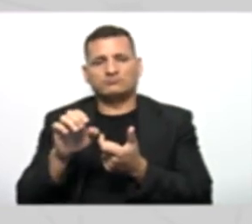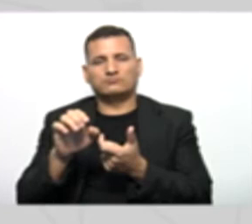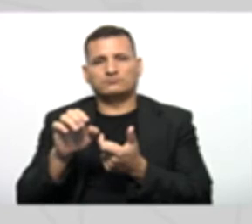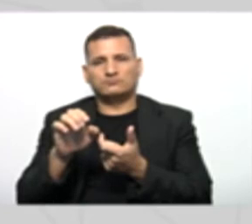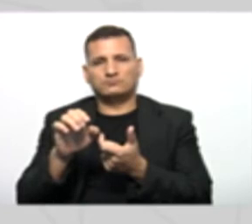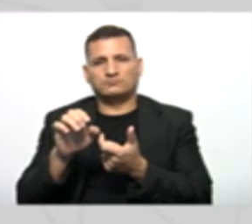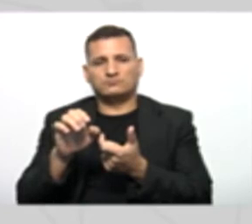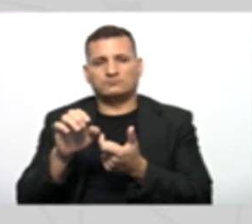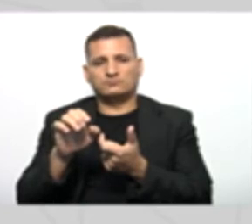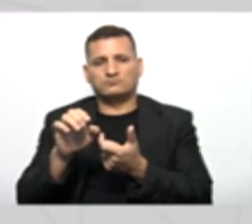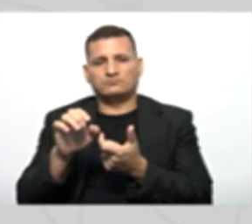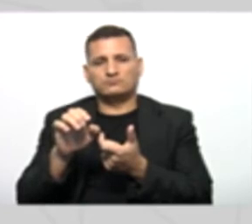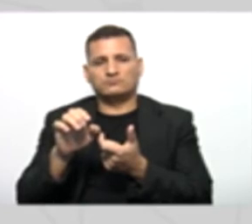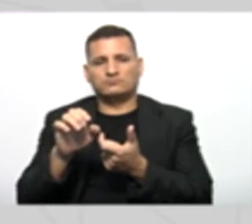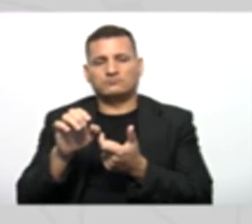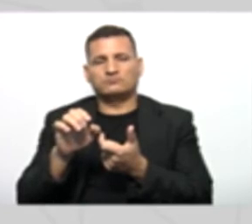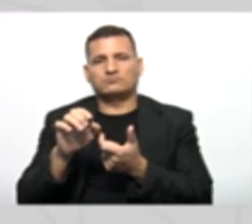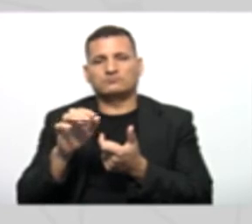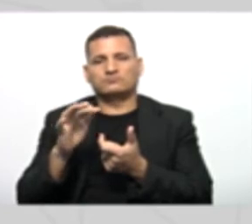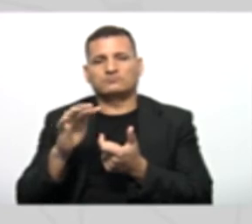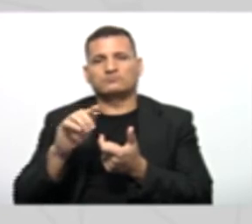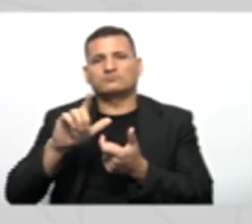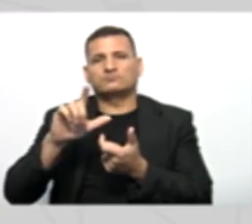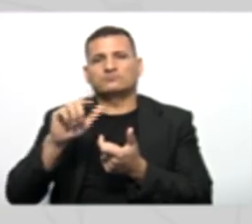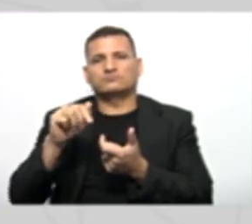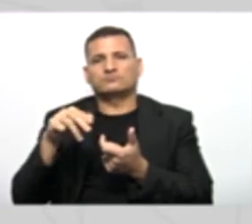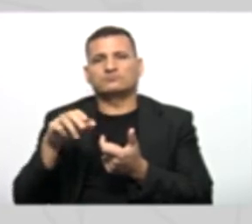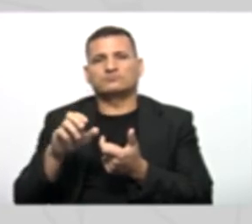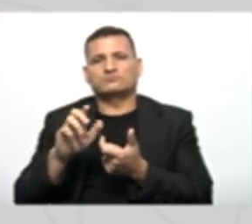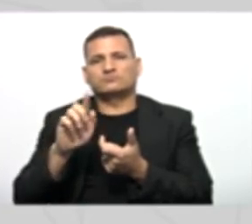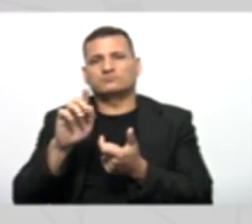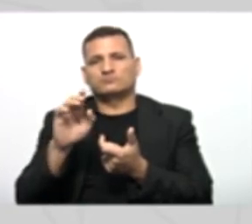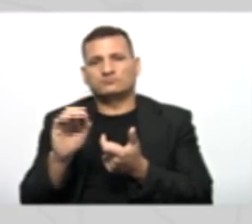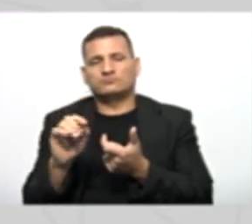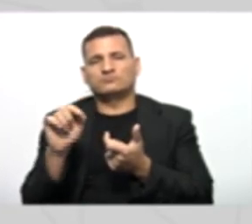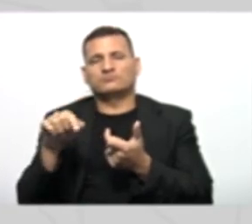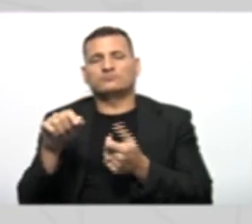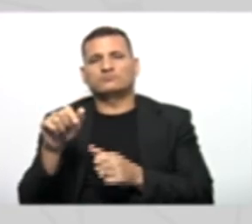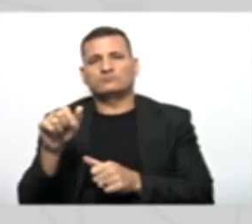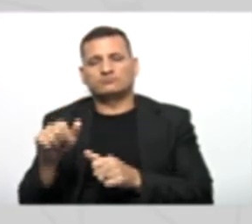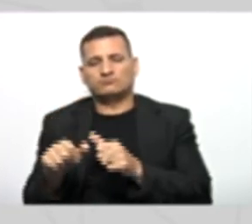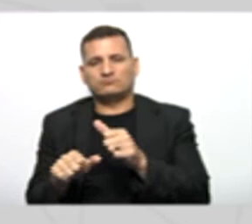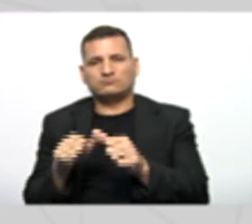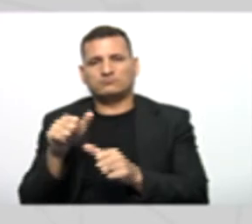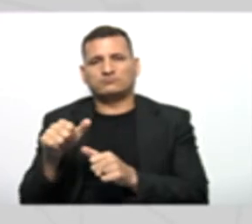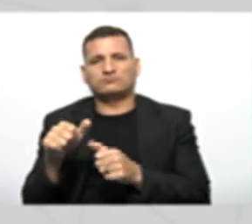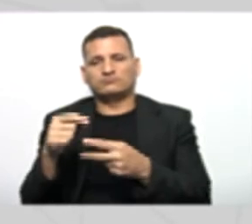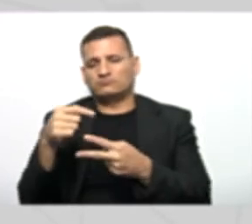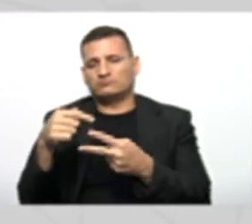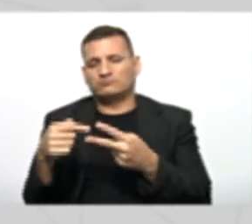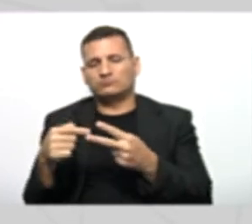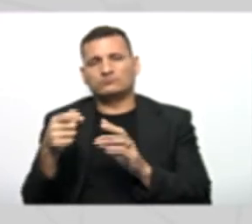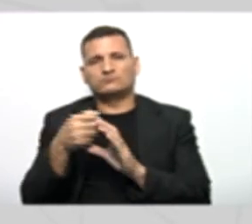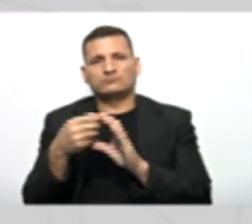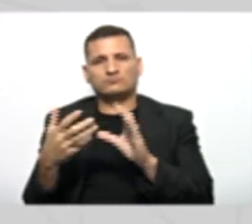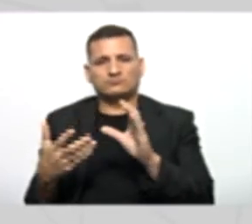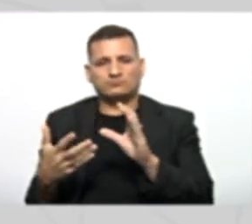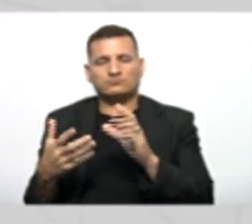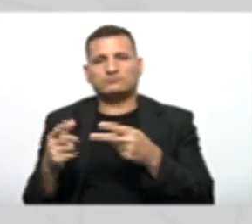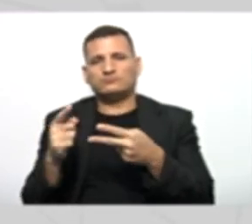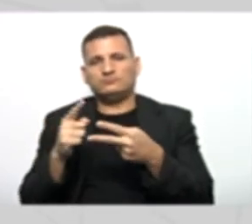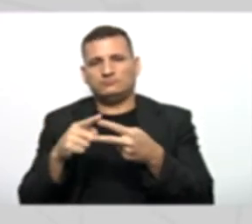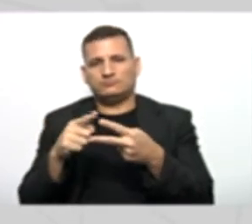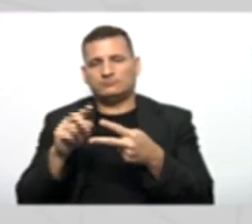Sendo classe Filha Ele fez o que? Ele modificou Dois atributos O atributo